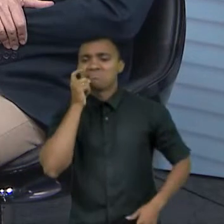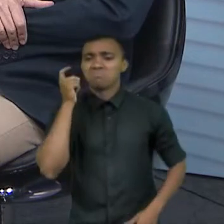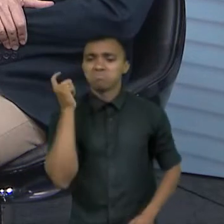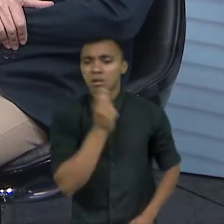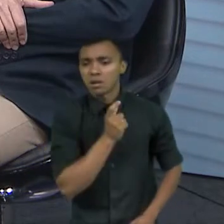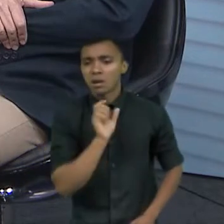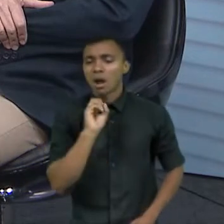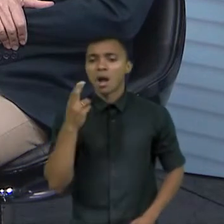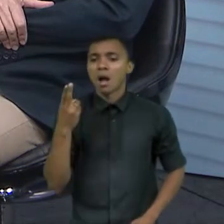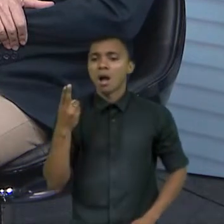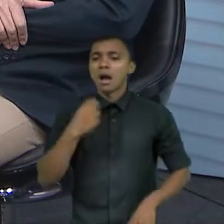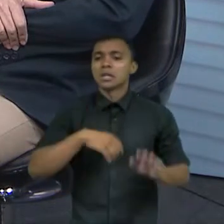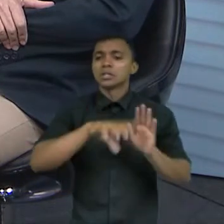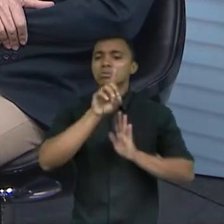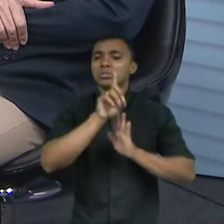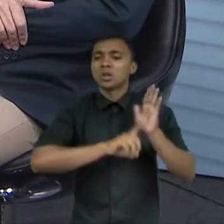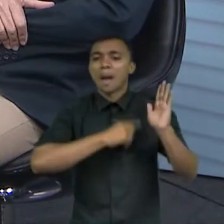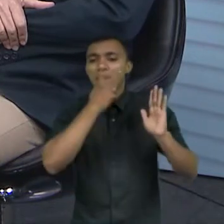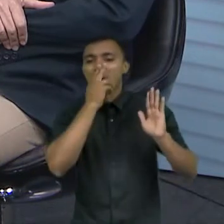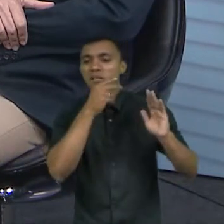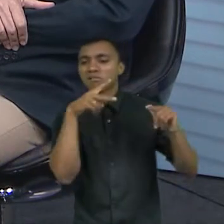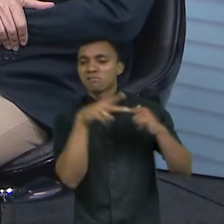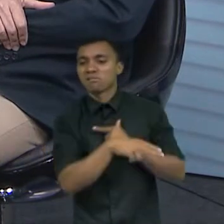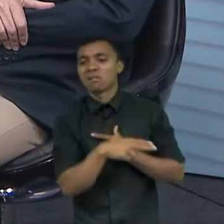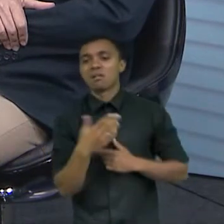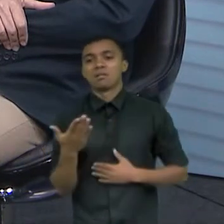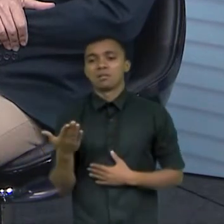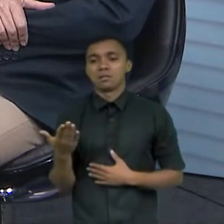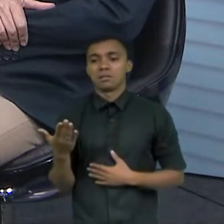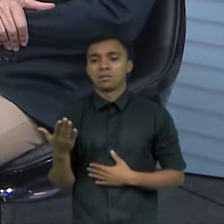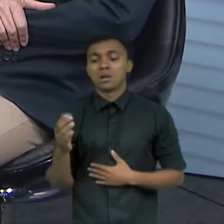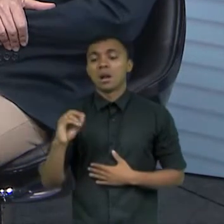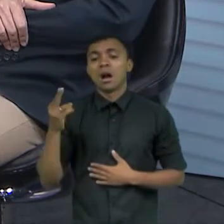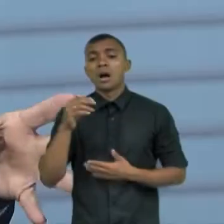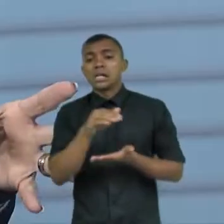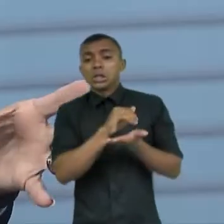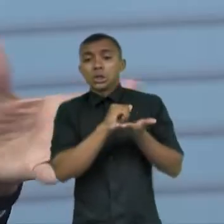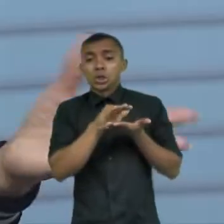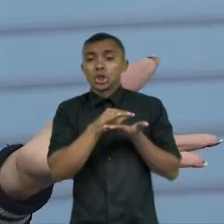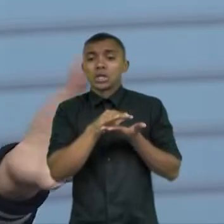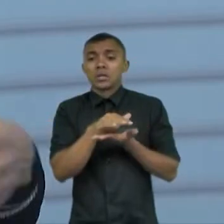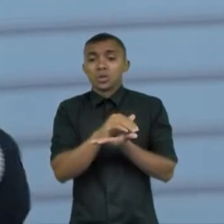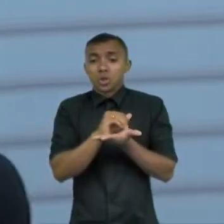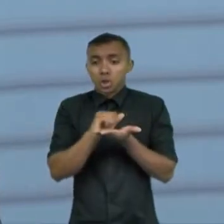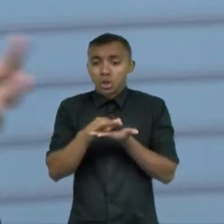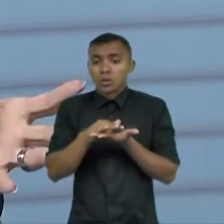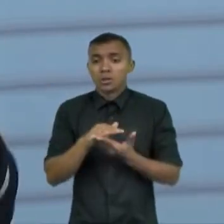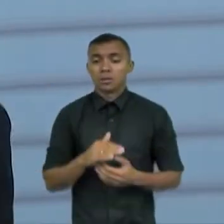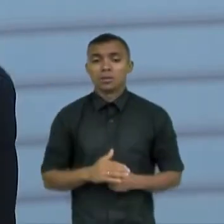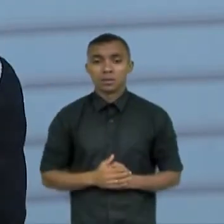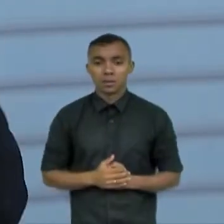ou violar algum direito ou então mesmo excluir né é